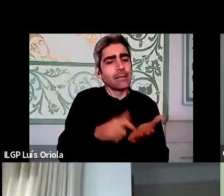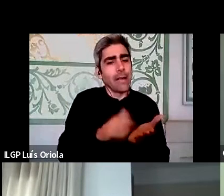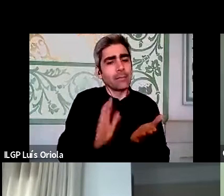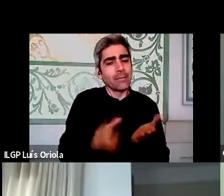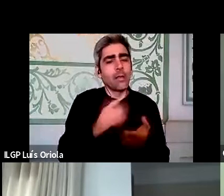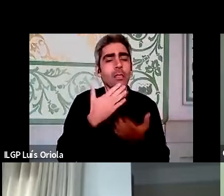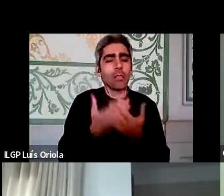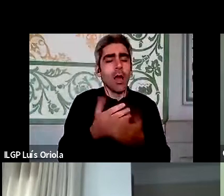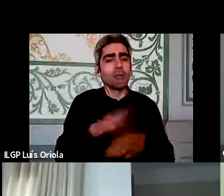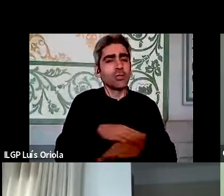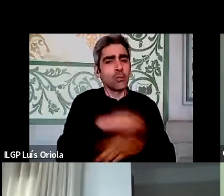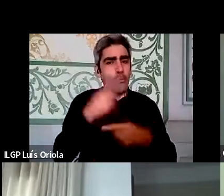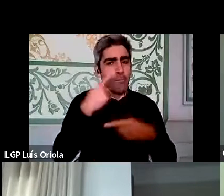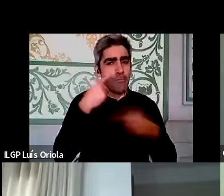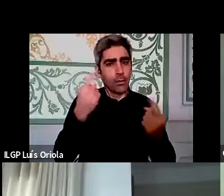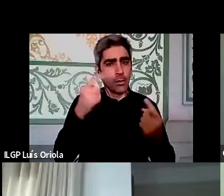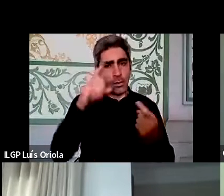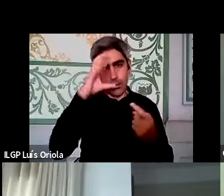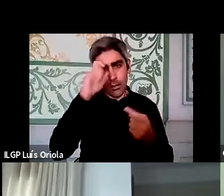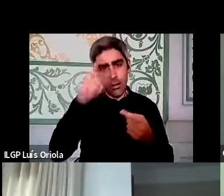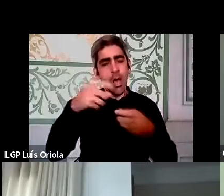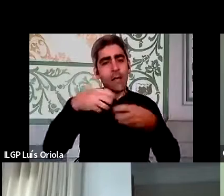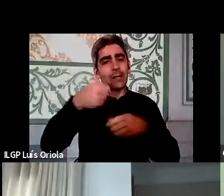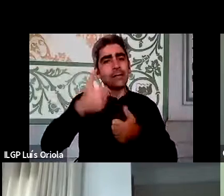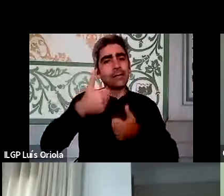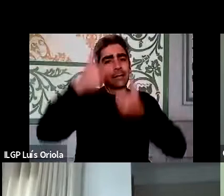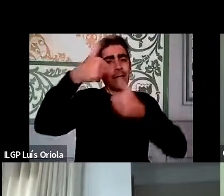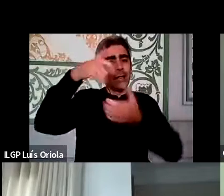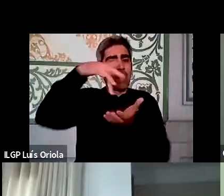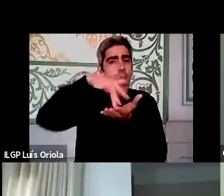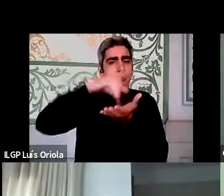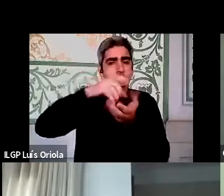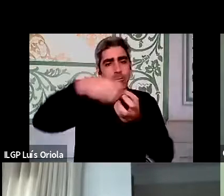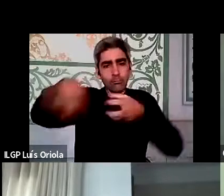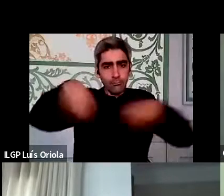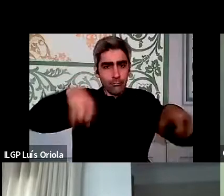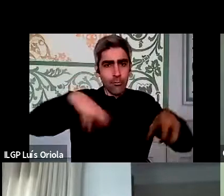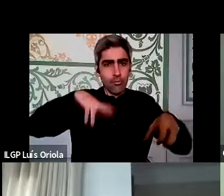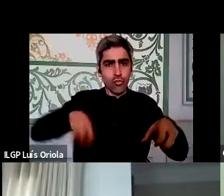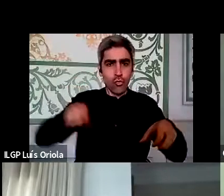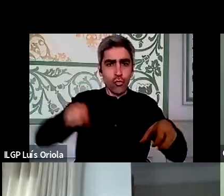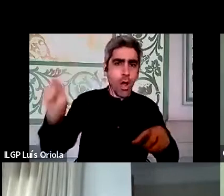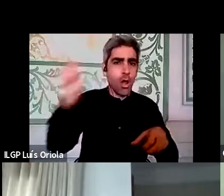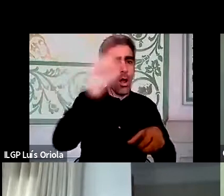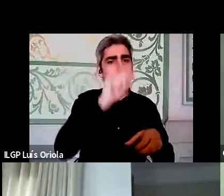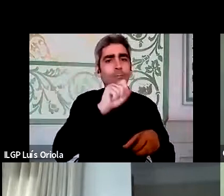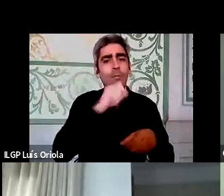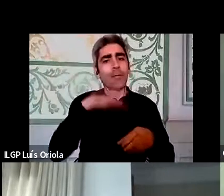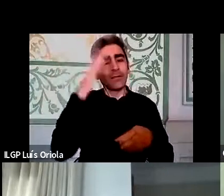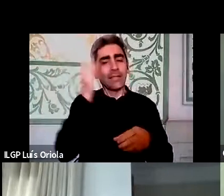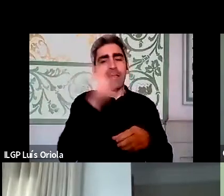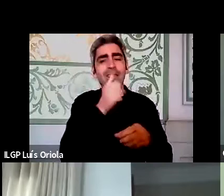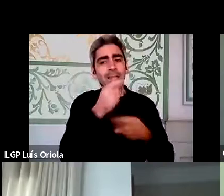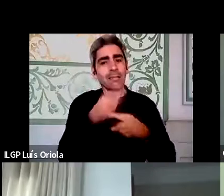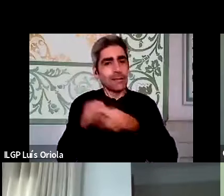a administração pública estar muito mais descentralizada em matéria decisões por todo o país. Bem, boa tarde a todos,